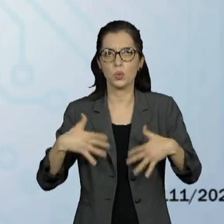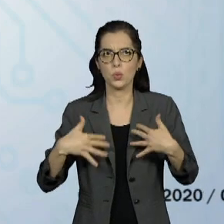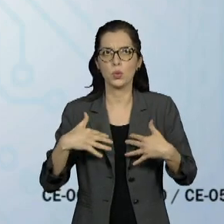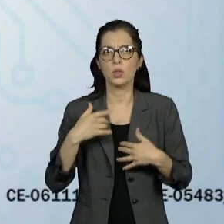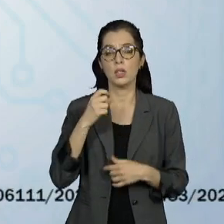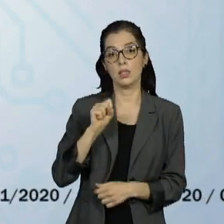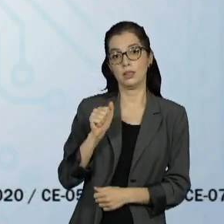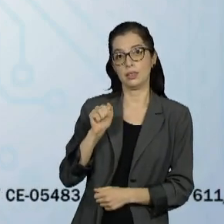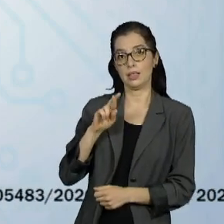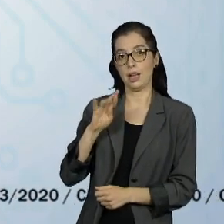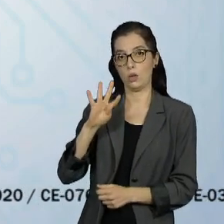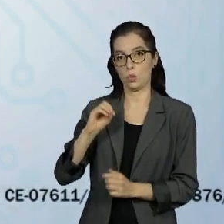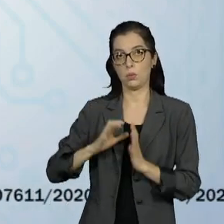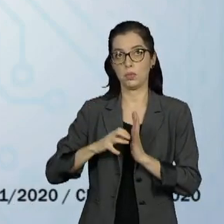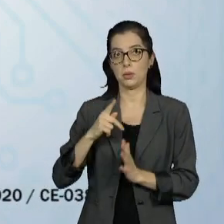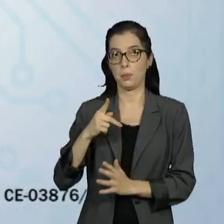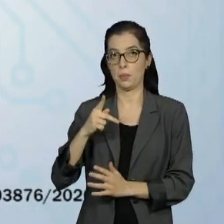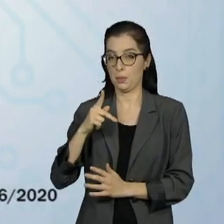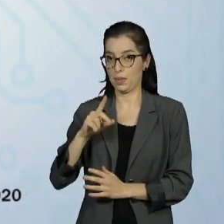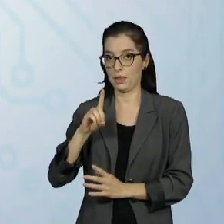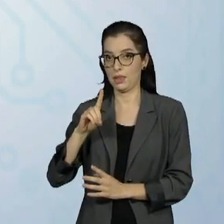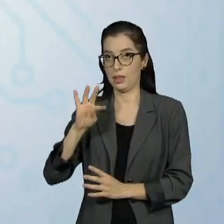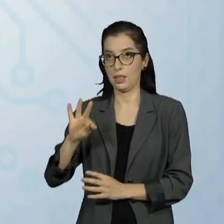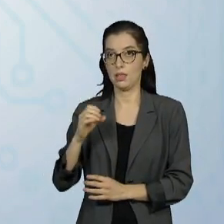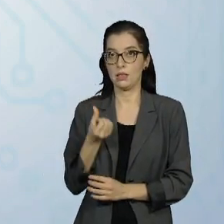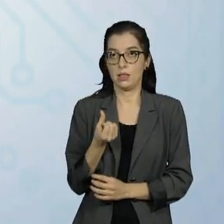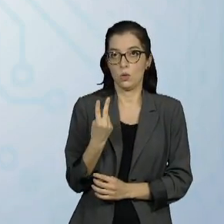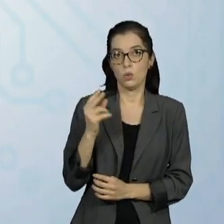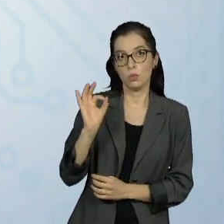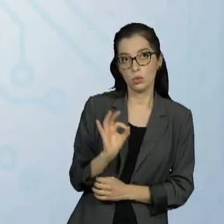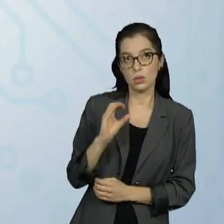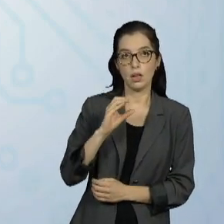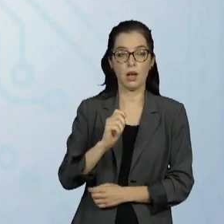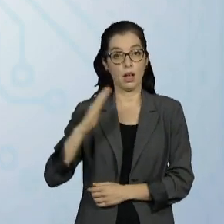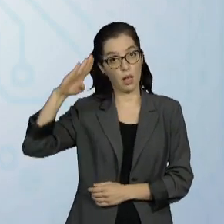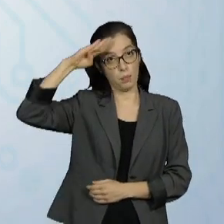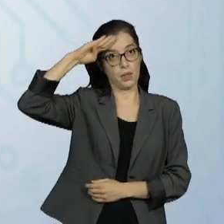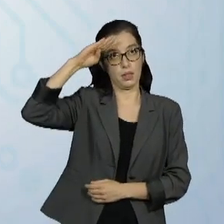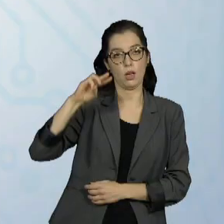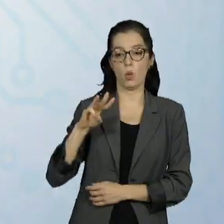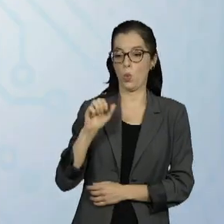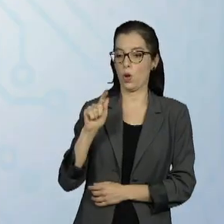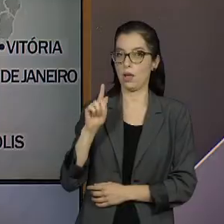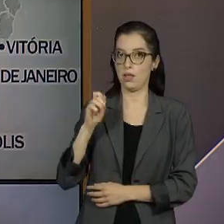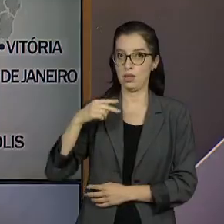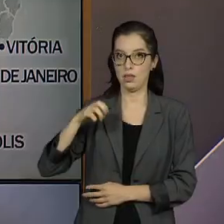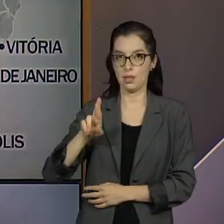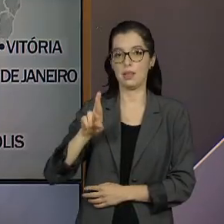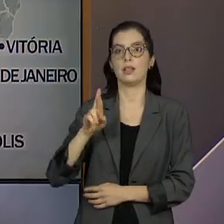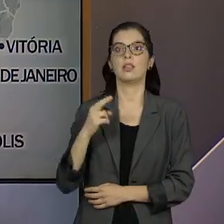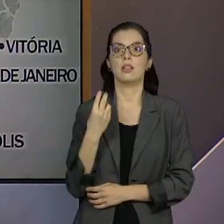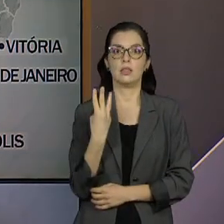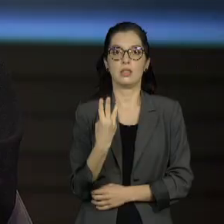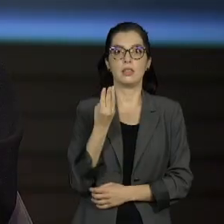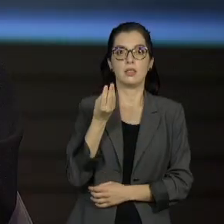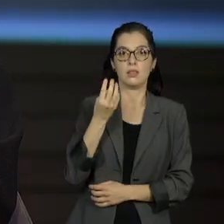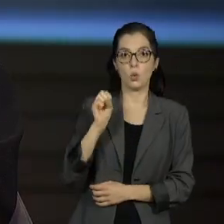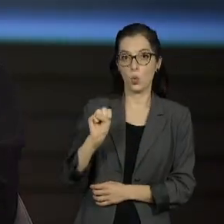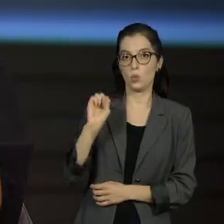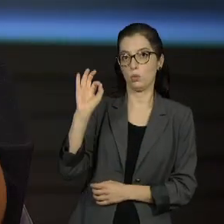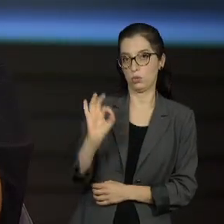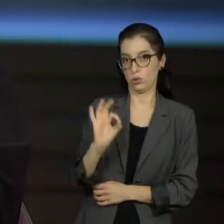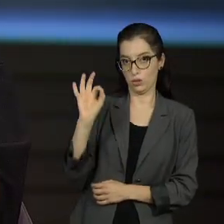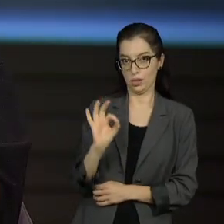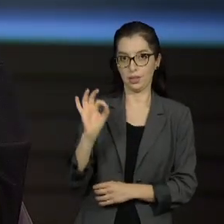Sarto, do PDT, tem 62%. Capitão Wagner, do PROS, tem 38%. Isso mostra que o